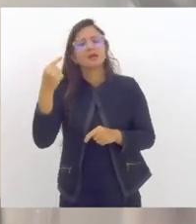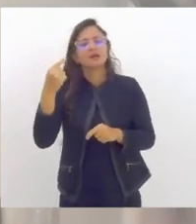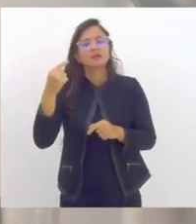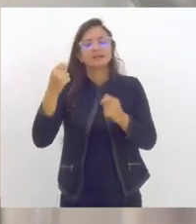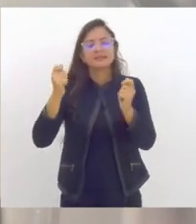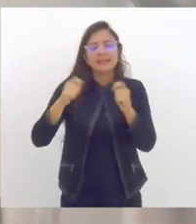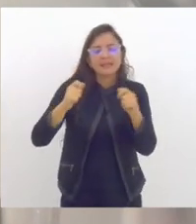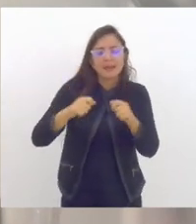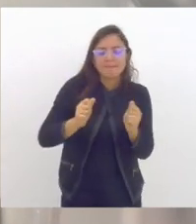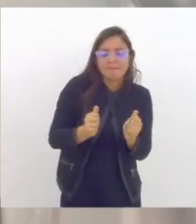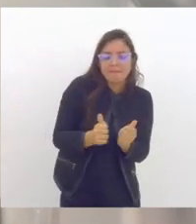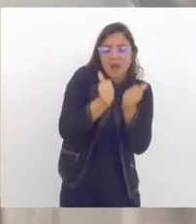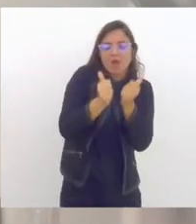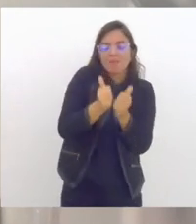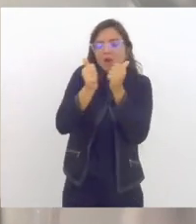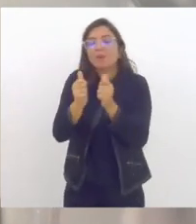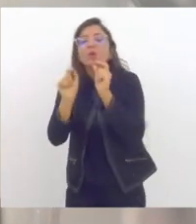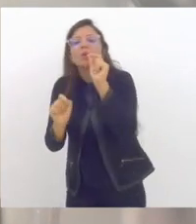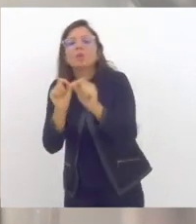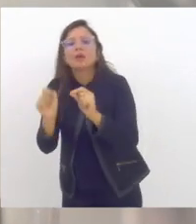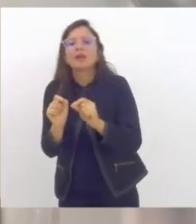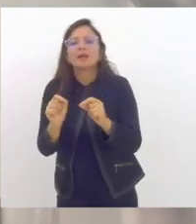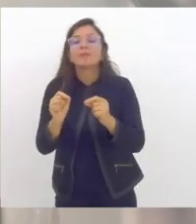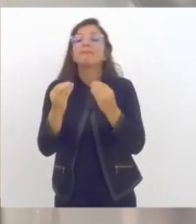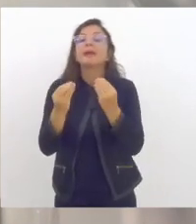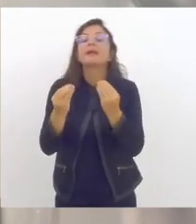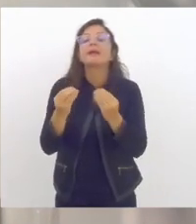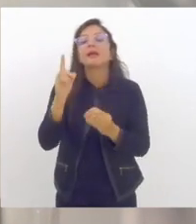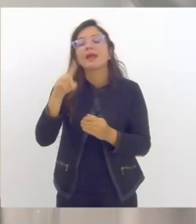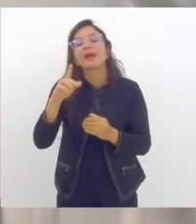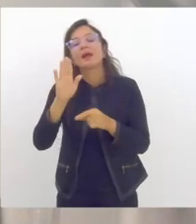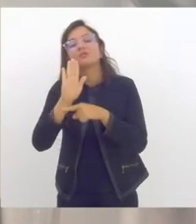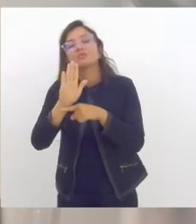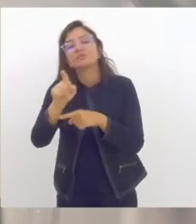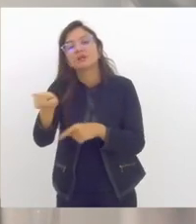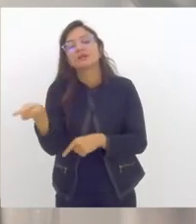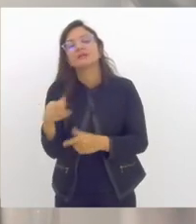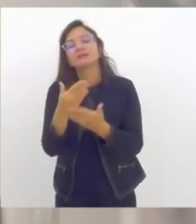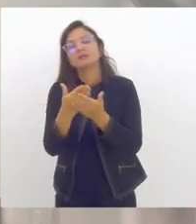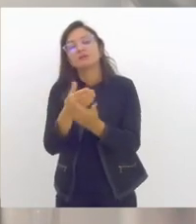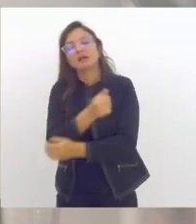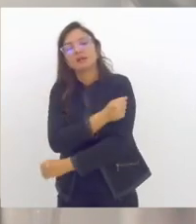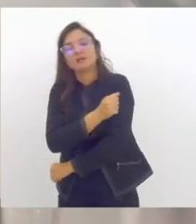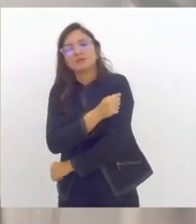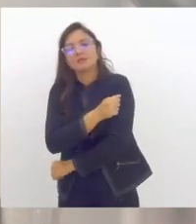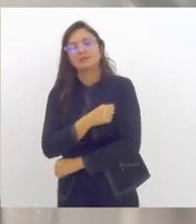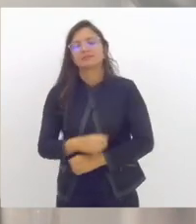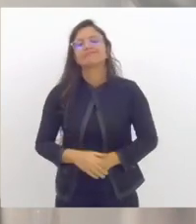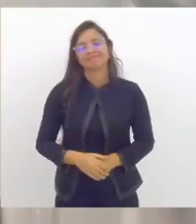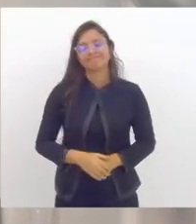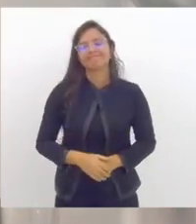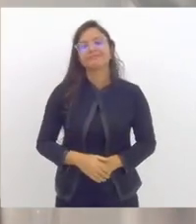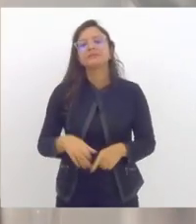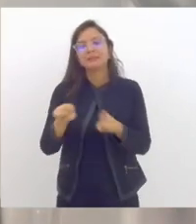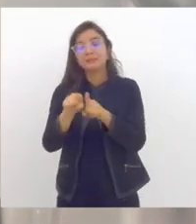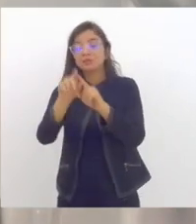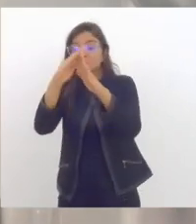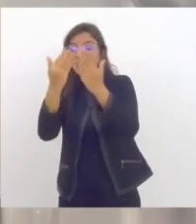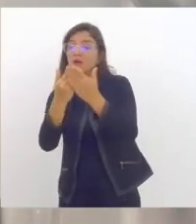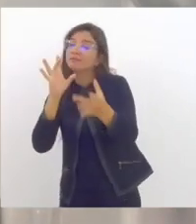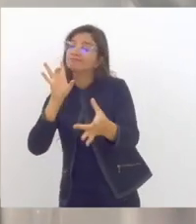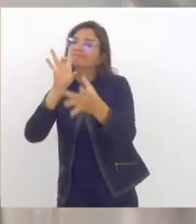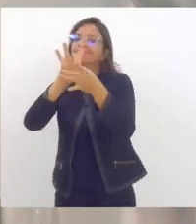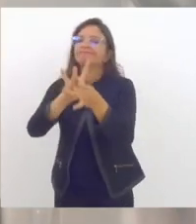nossos estudantes, de fato, atenção à saúde também vinculada ao espaço escolar. Também vinculada ao espaço